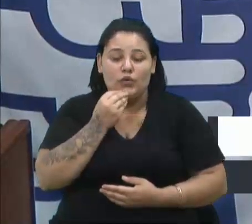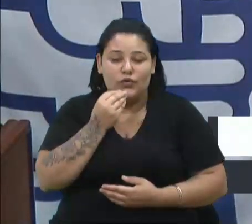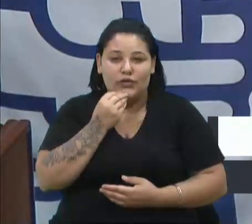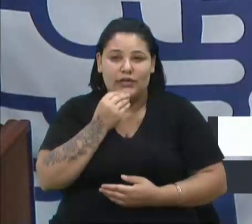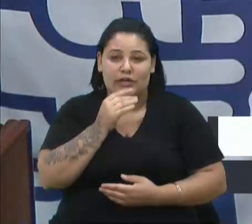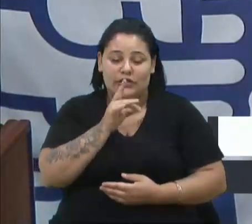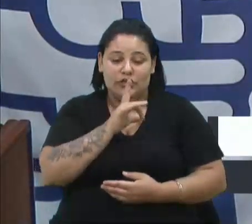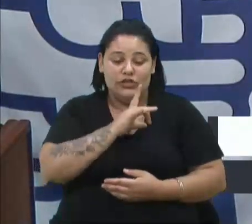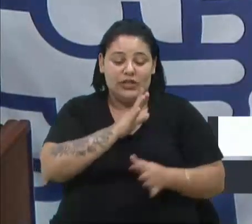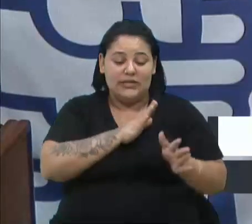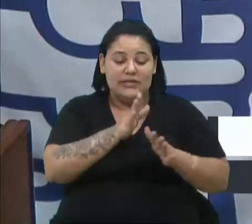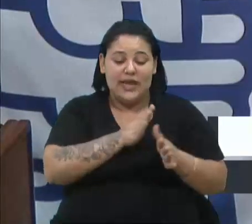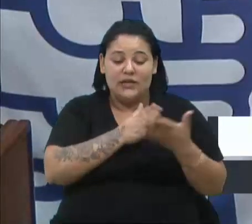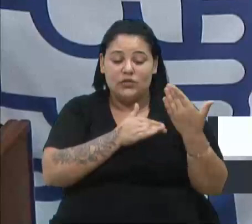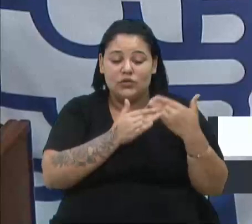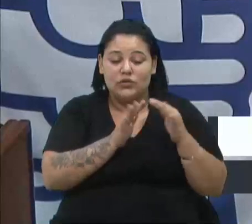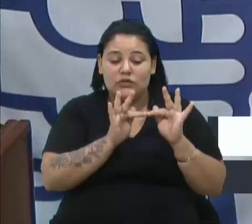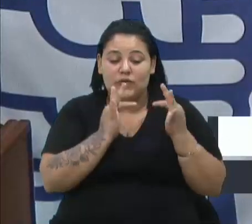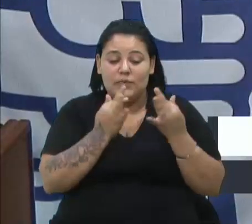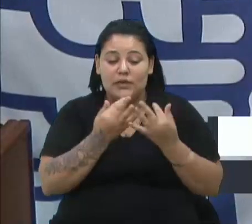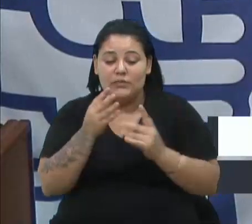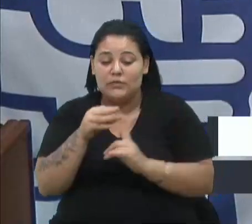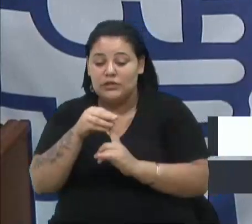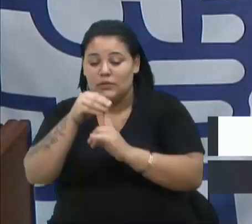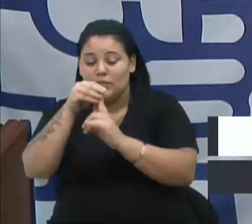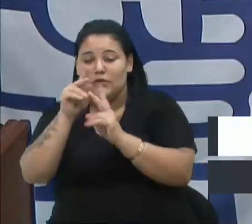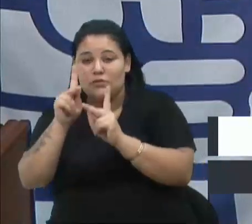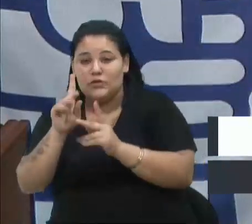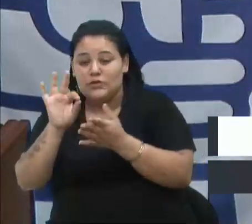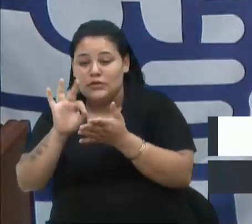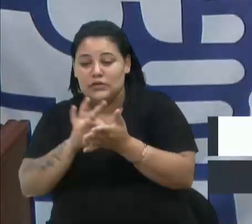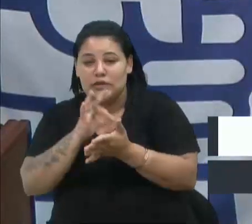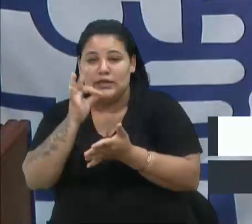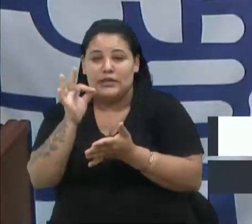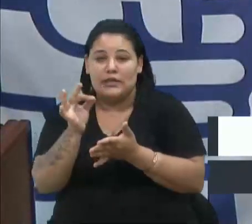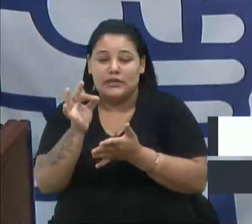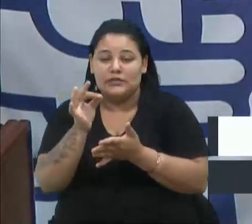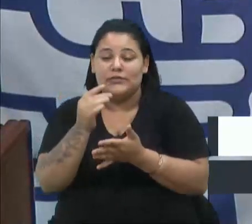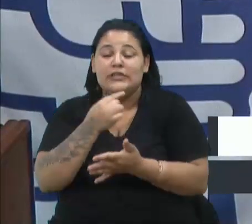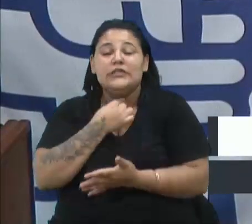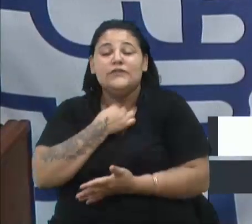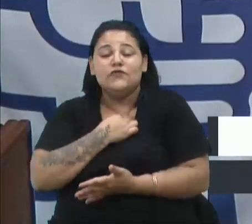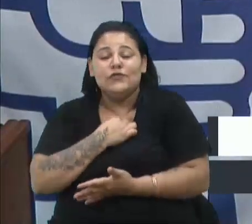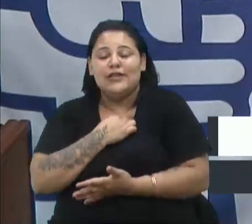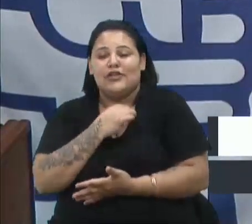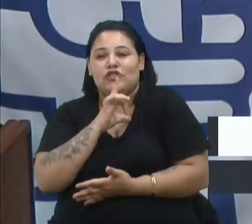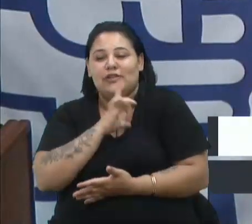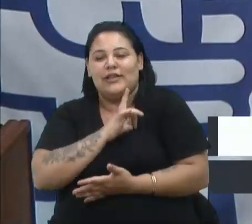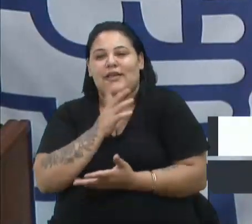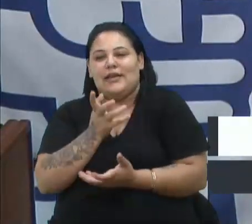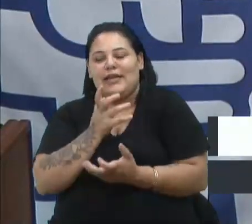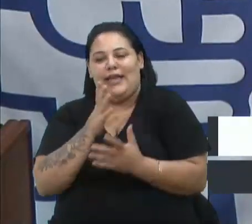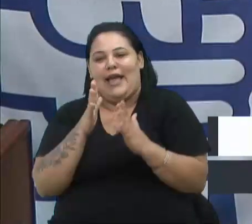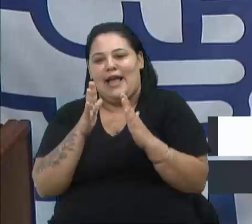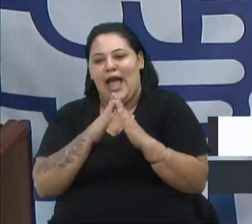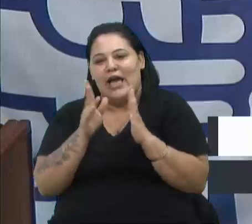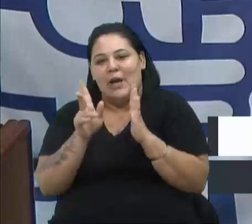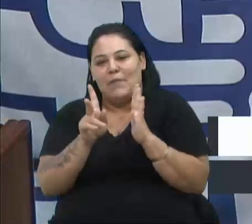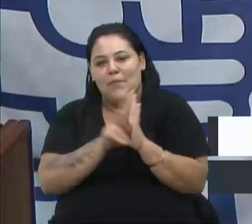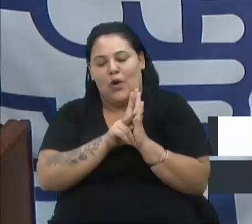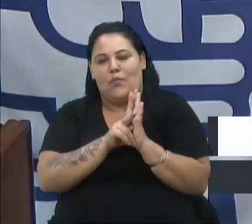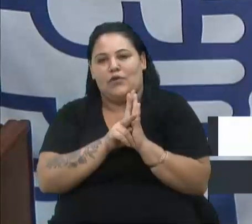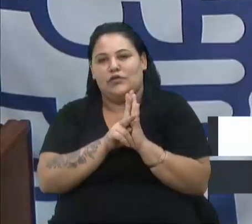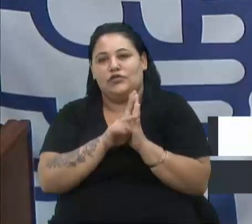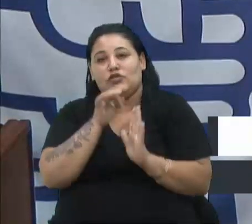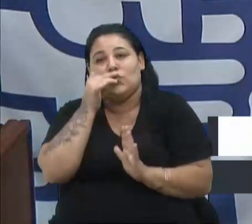estas famílias, principalmente aquelas inscritas do desejo de obter a sua casa própria, de poder dar